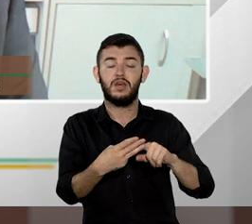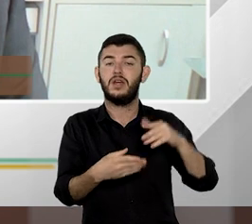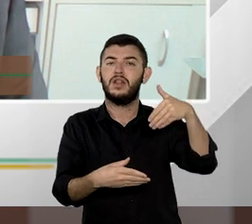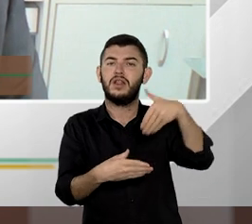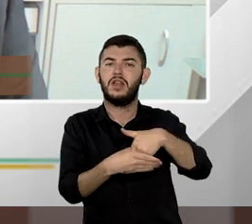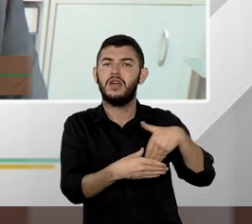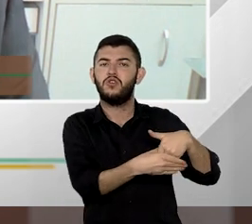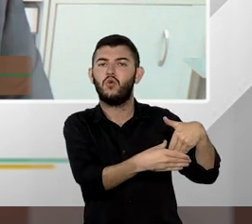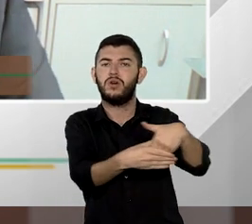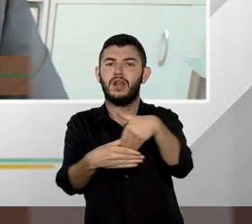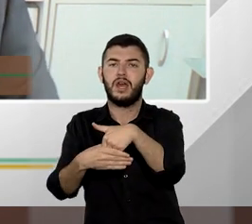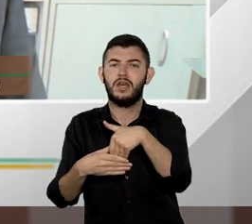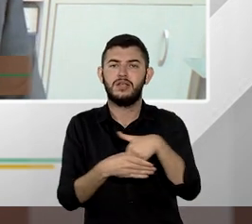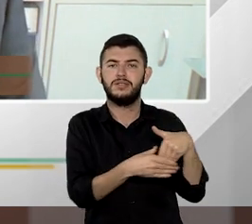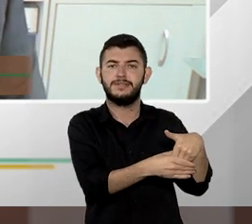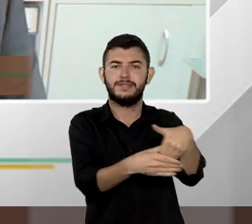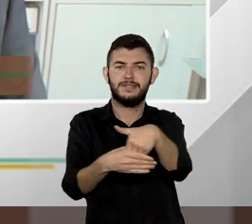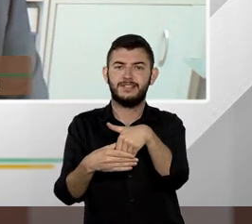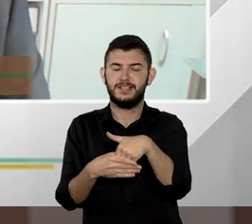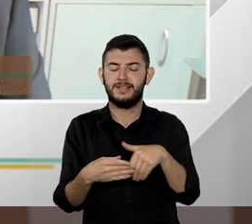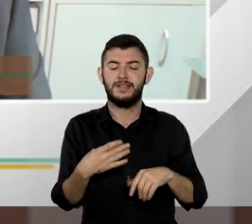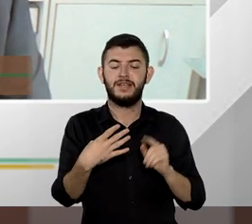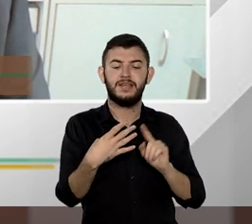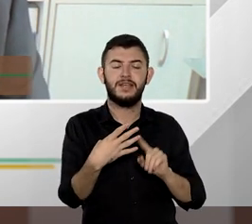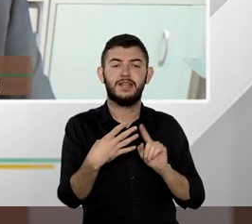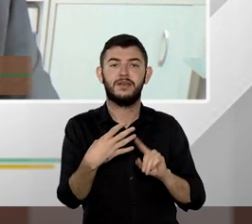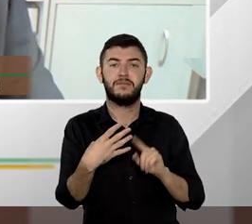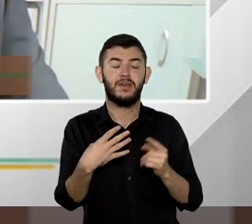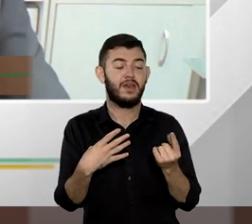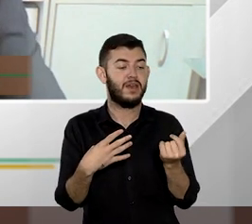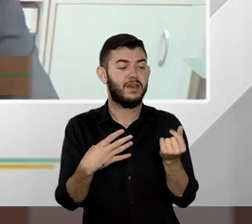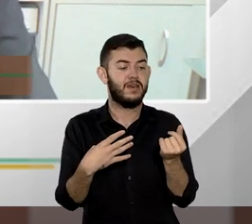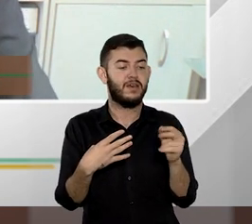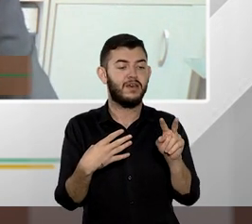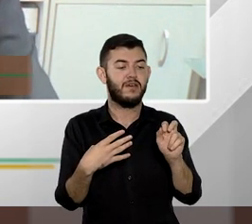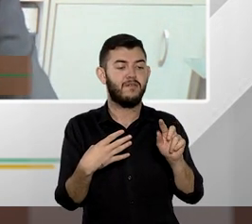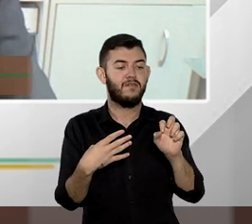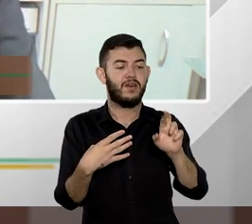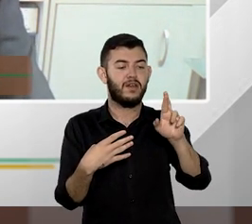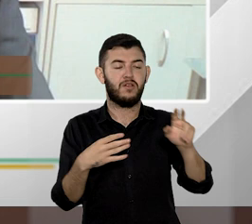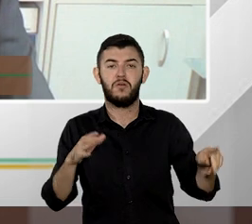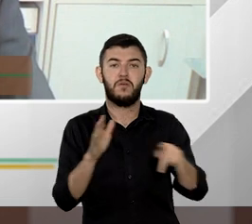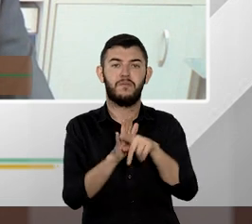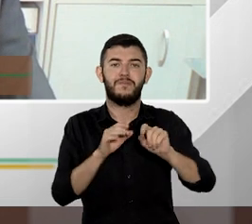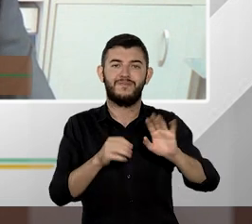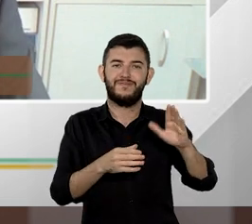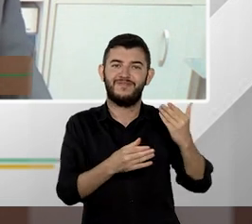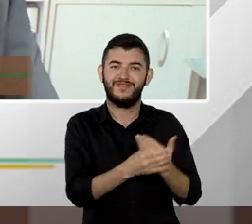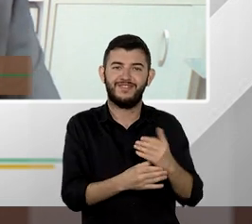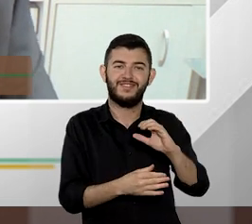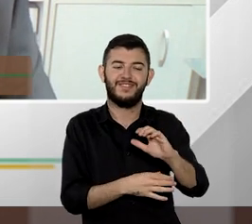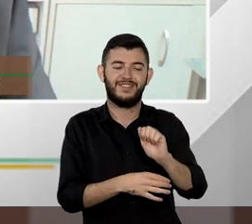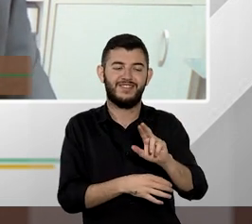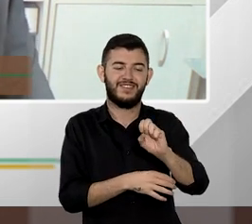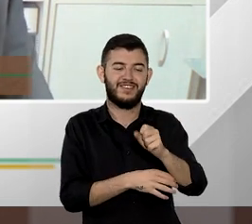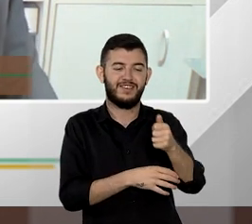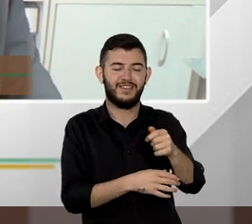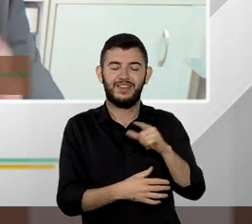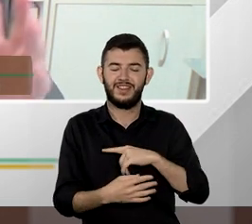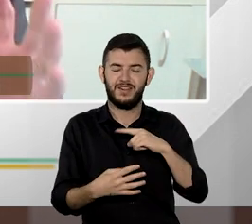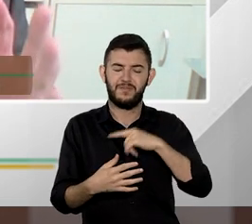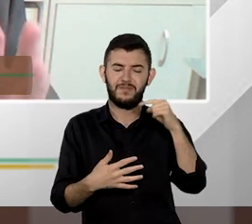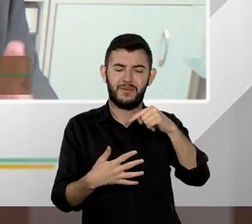questões relacionadas a valor da causa então há muitas críticas no particular essas escolhas que foram feitas pelo Congresso